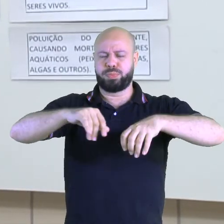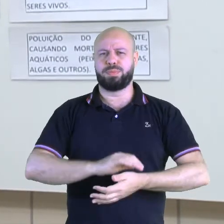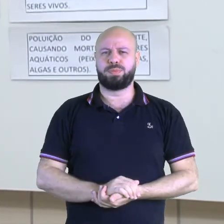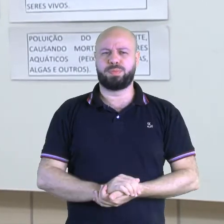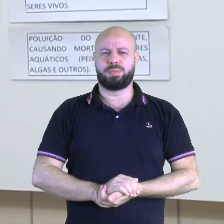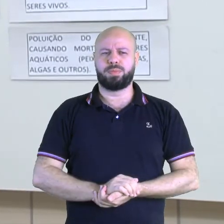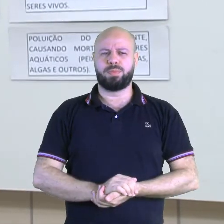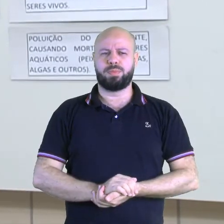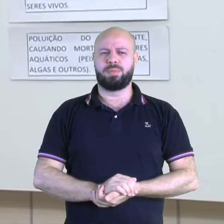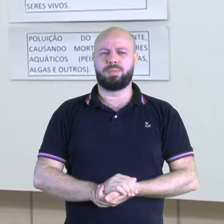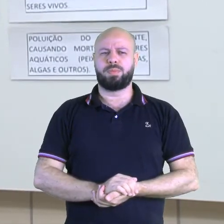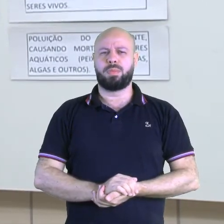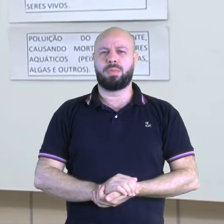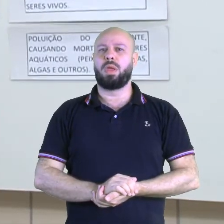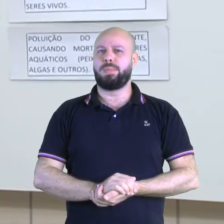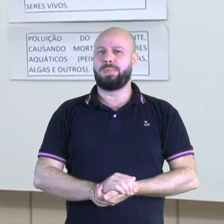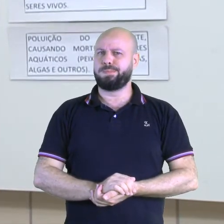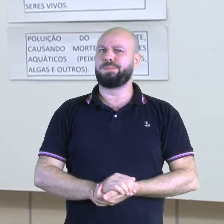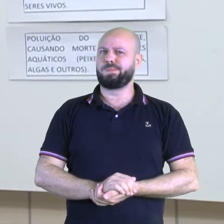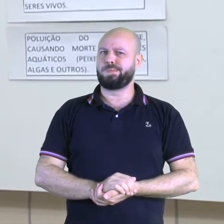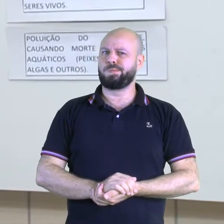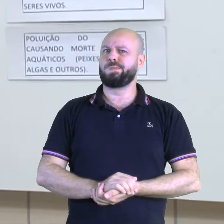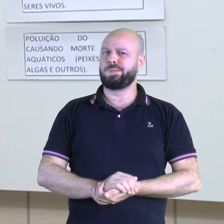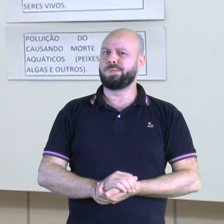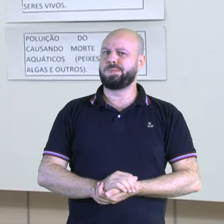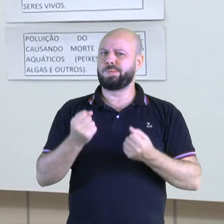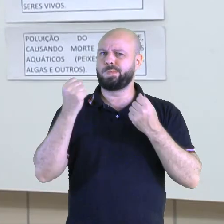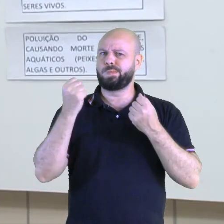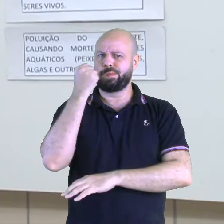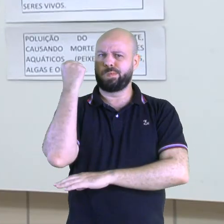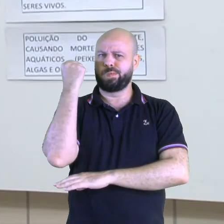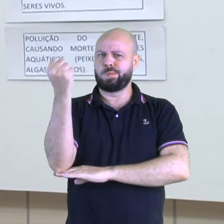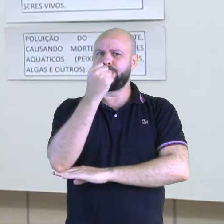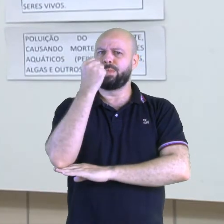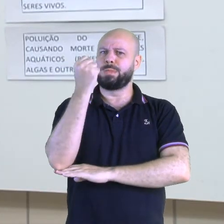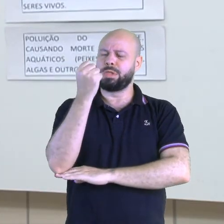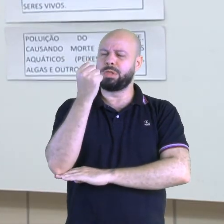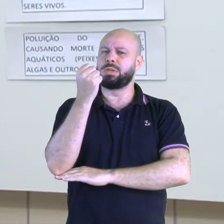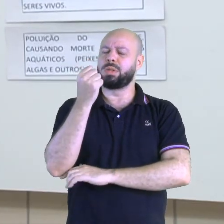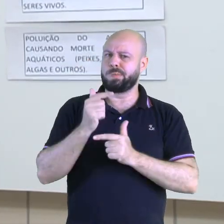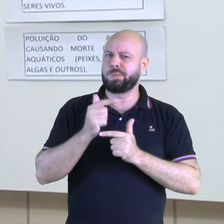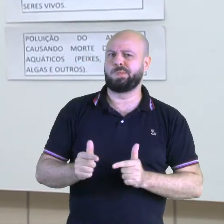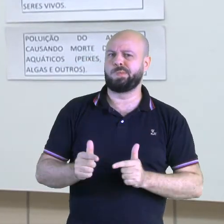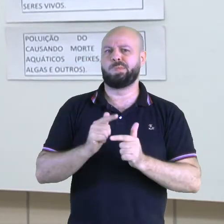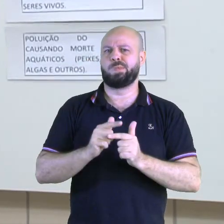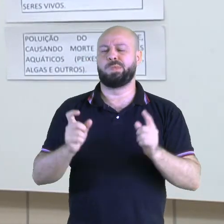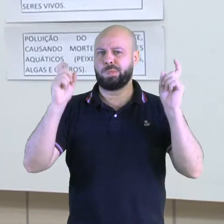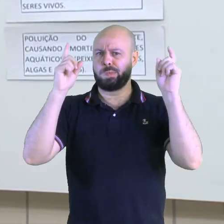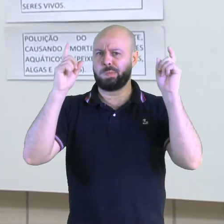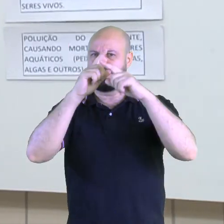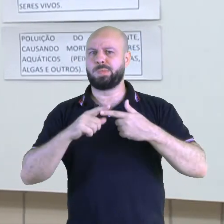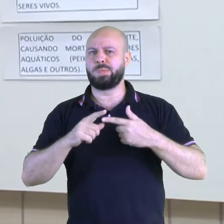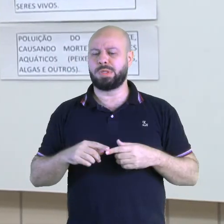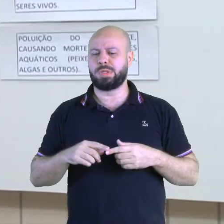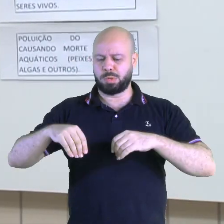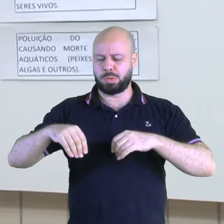complicada e muito grave. Porque o nosso solo é a base de tudo. É de lá que nós tiramos o quê? O nosso alimento,